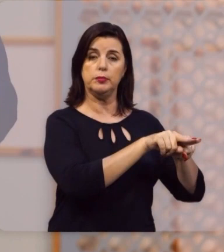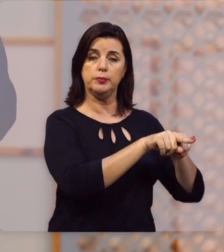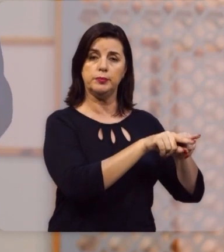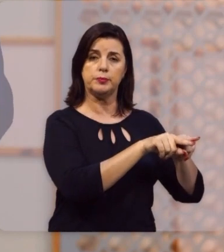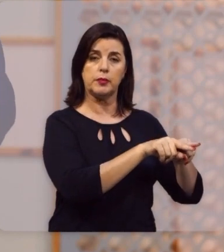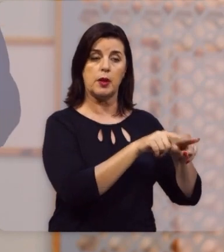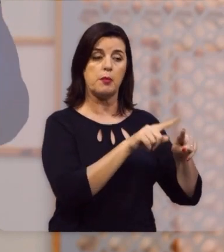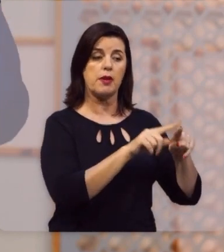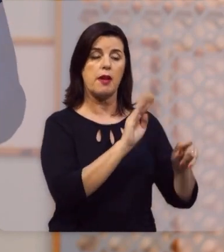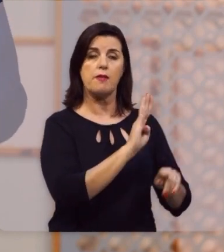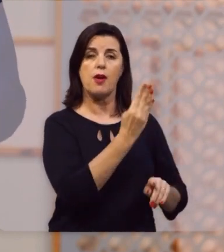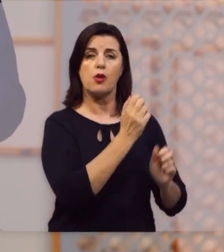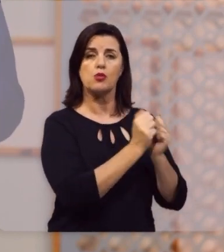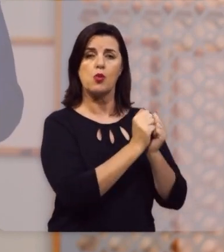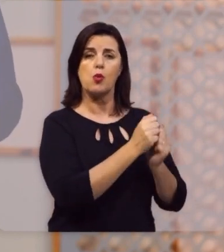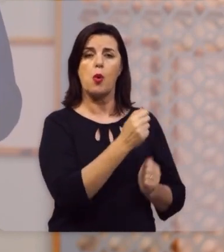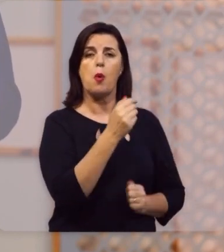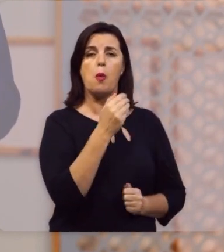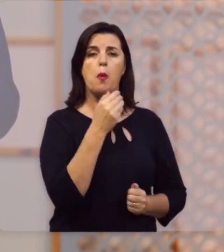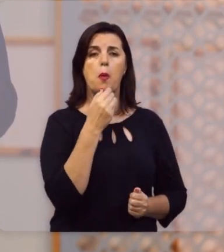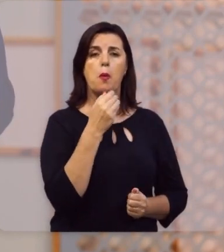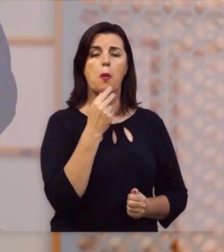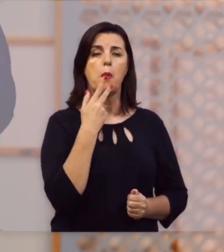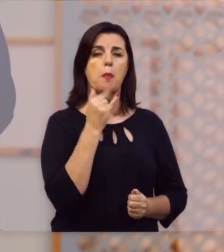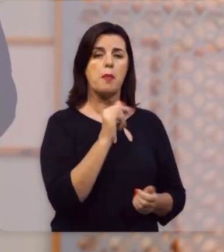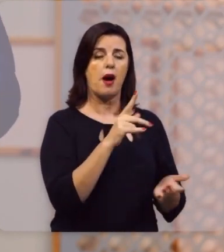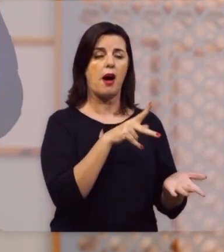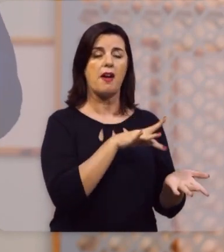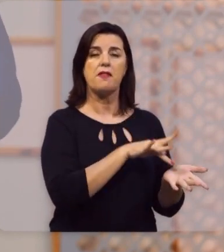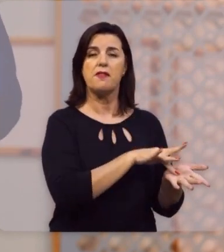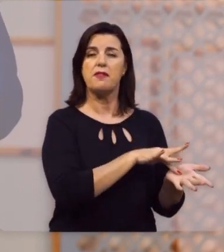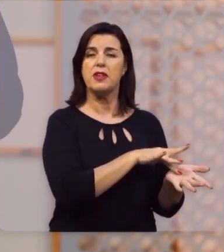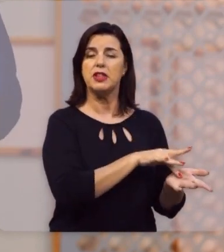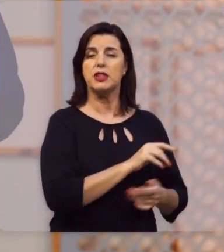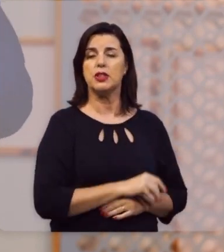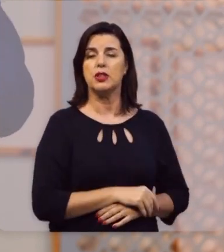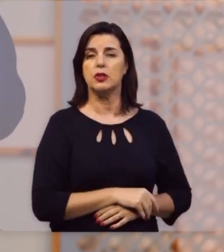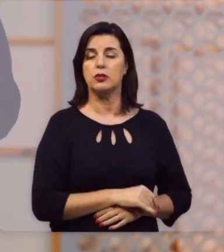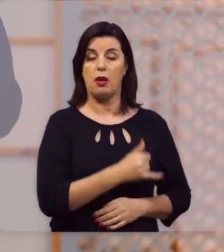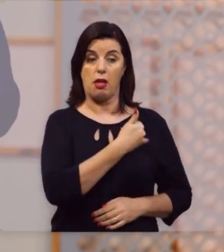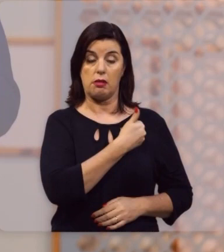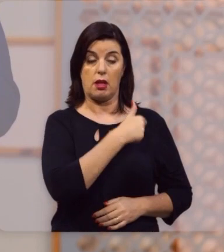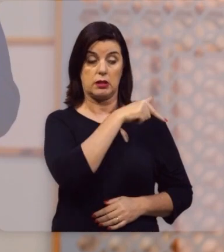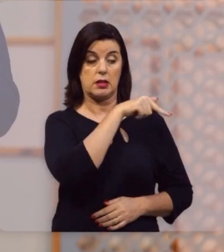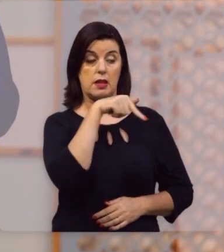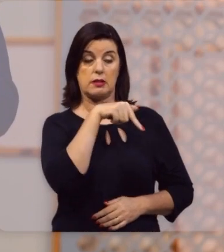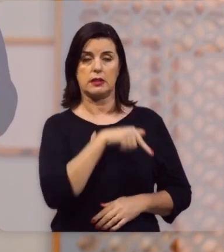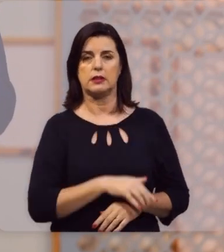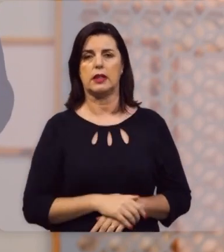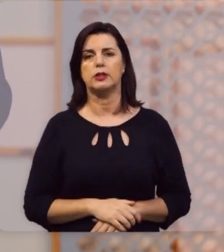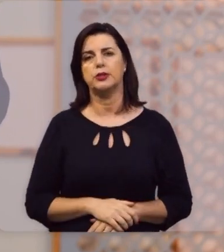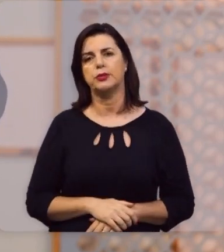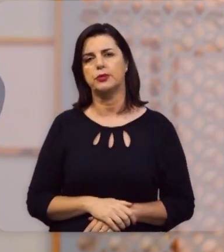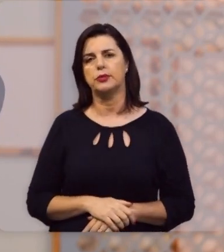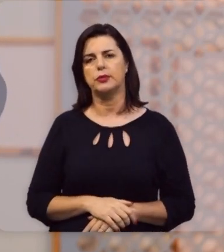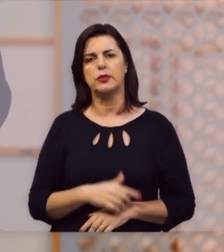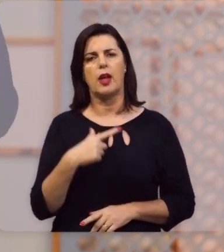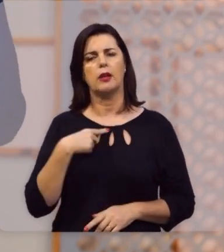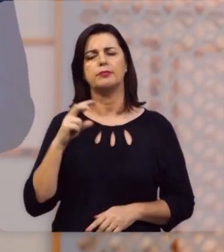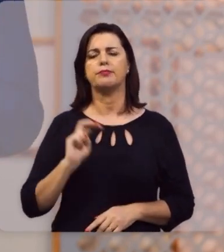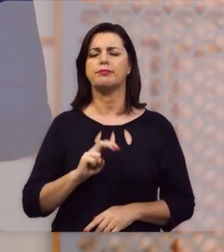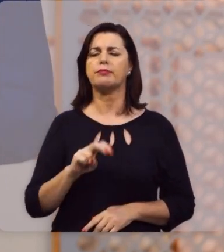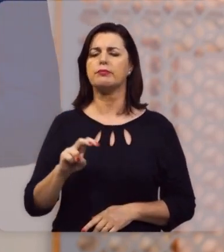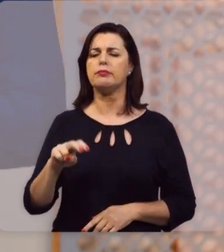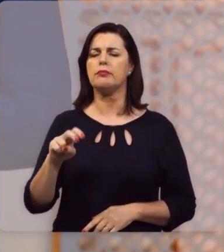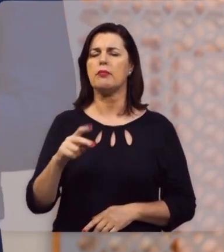depois de enganar o pai, aos setenta e sete anos de vida. E ele